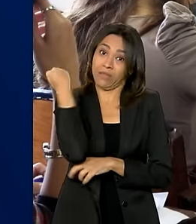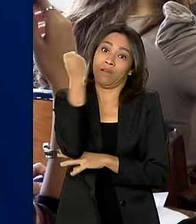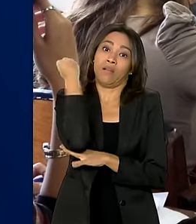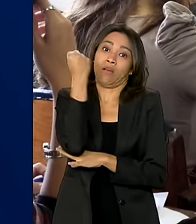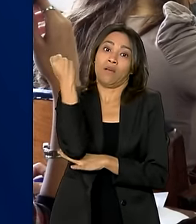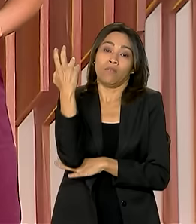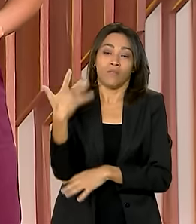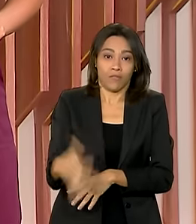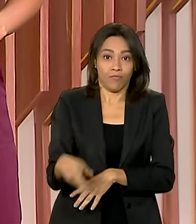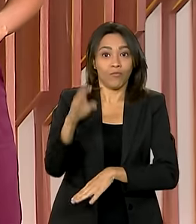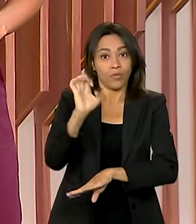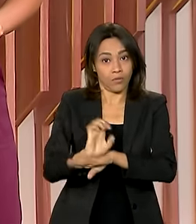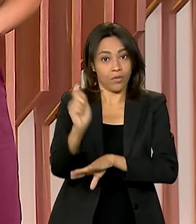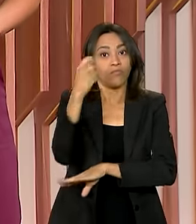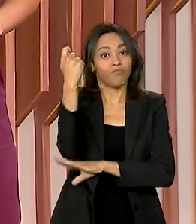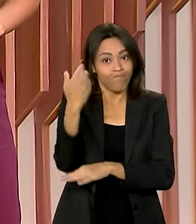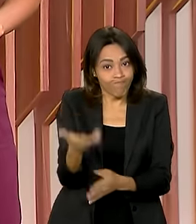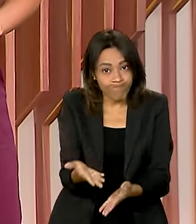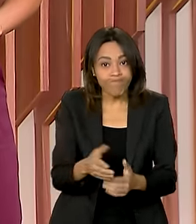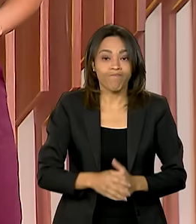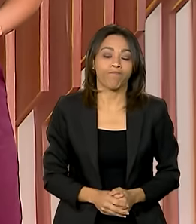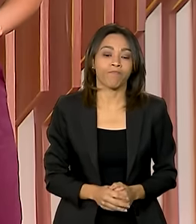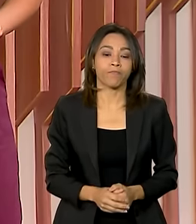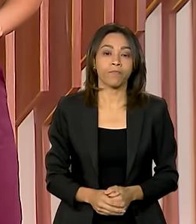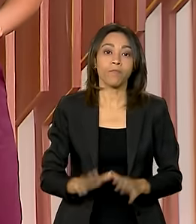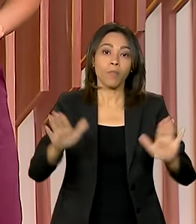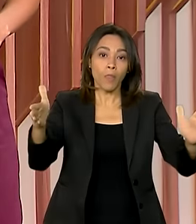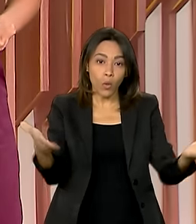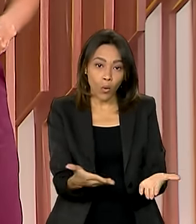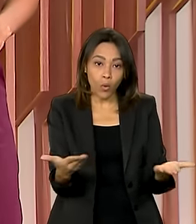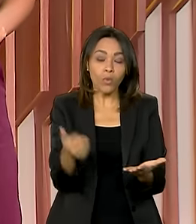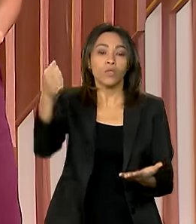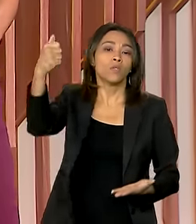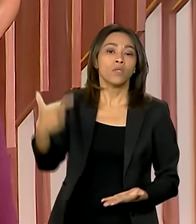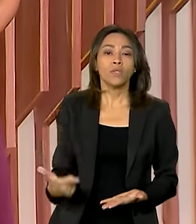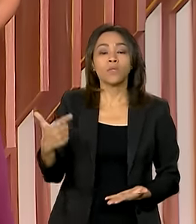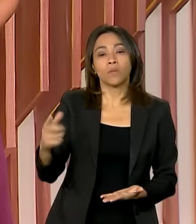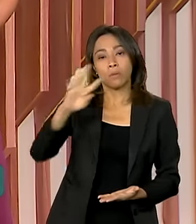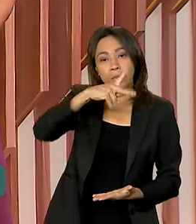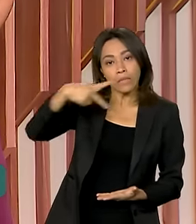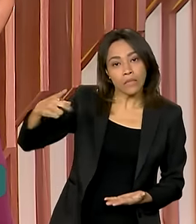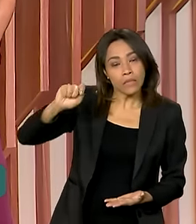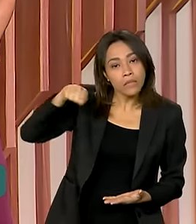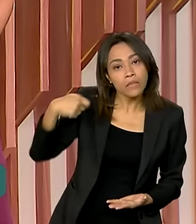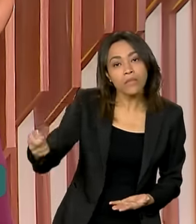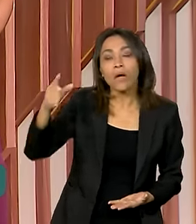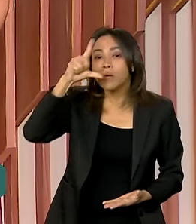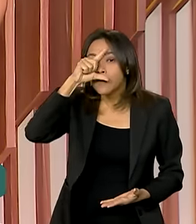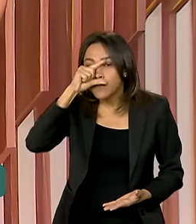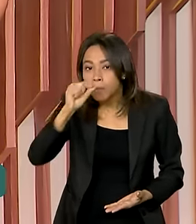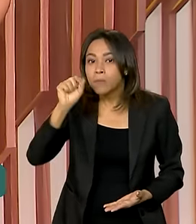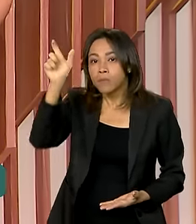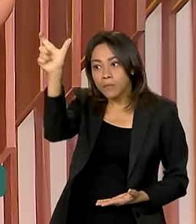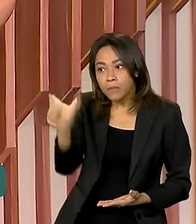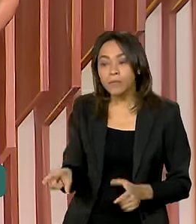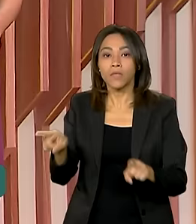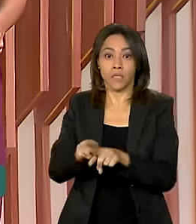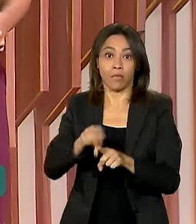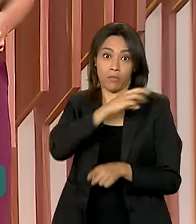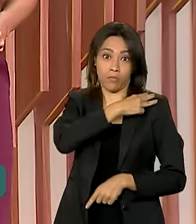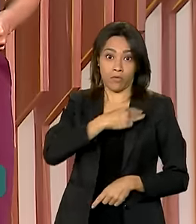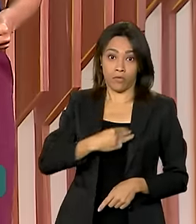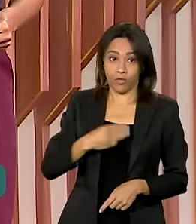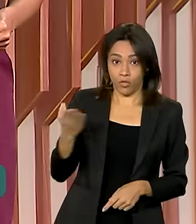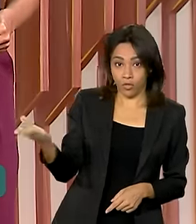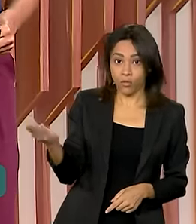pública. E hoje, o vice-presidente, ministro do Desenvolvimento, Indústria, Comércio e Serviços, Geraldo